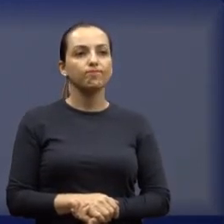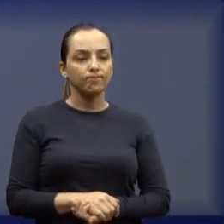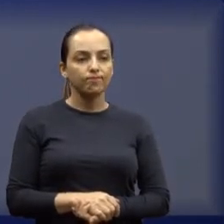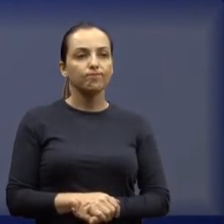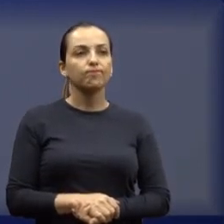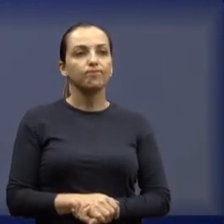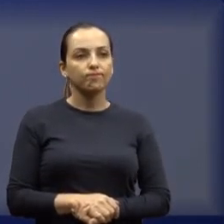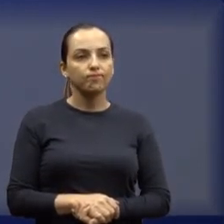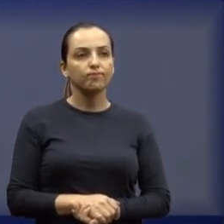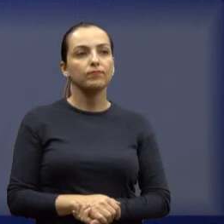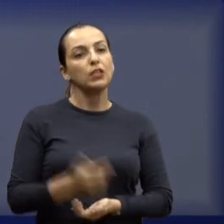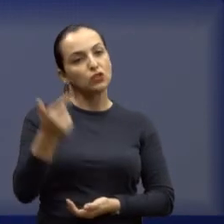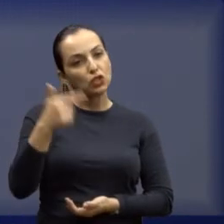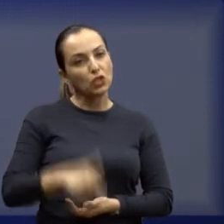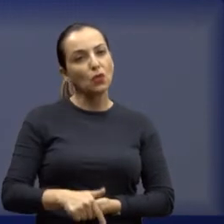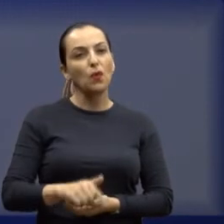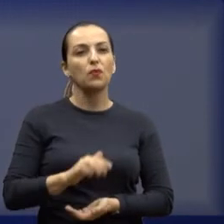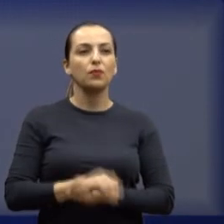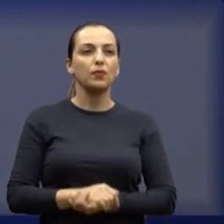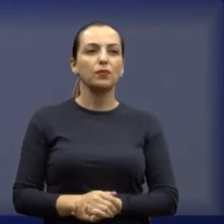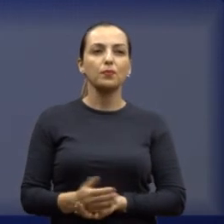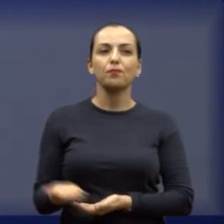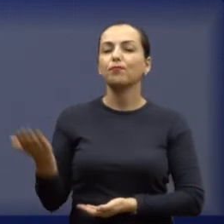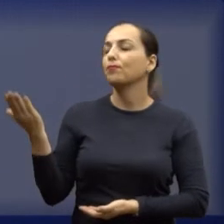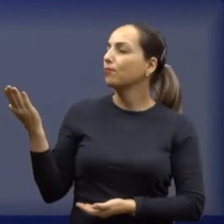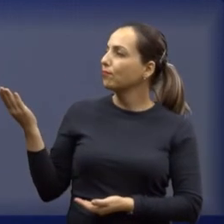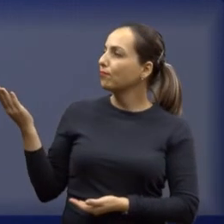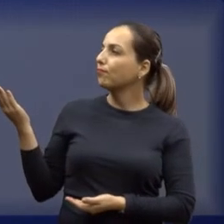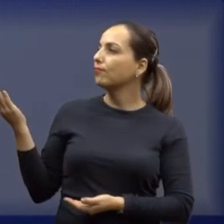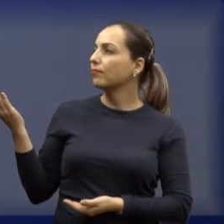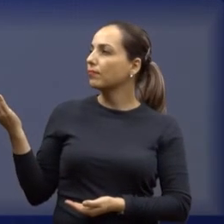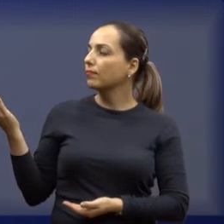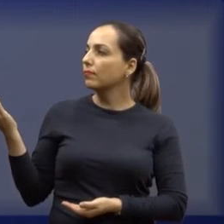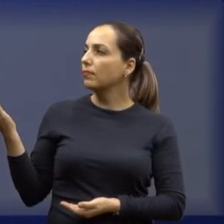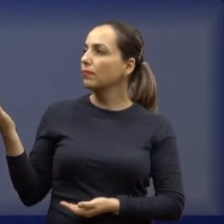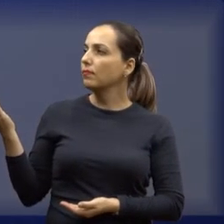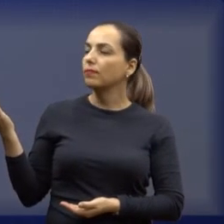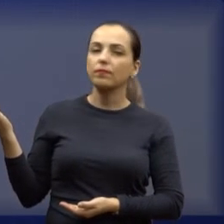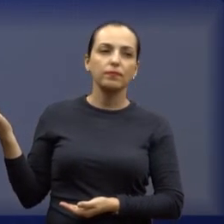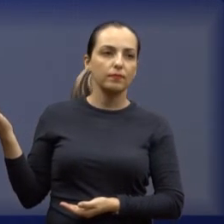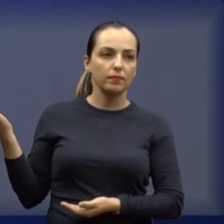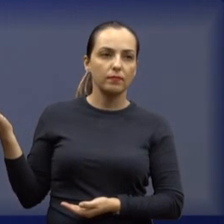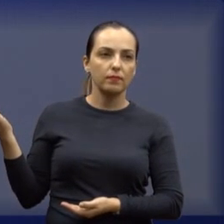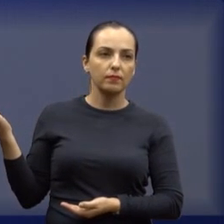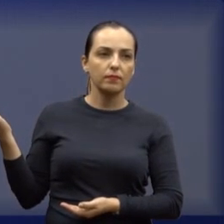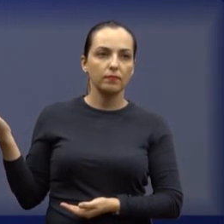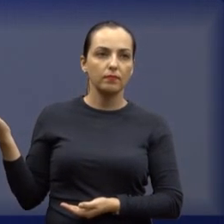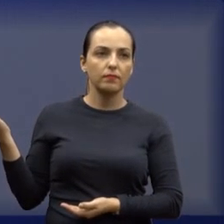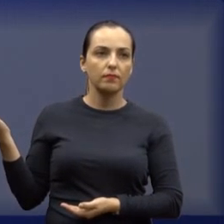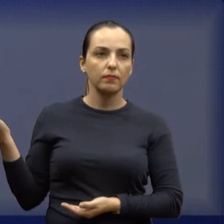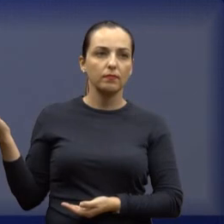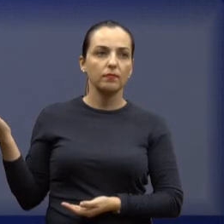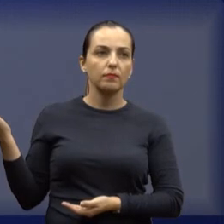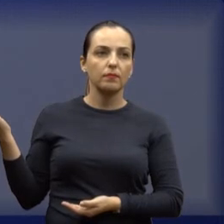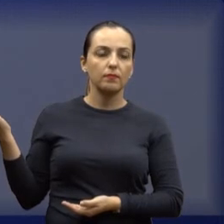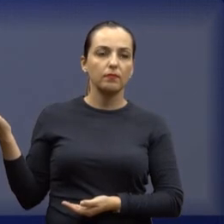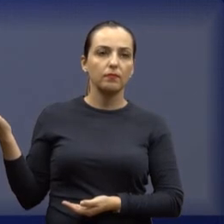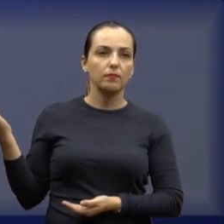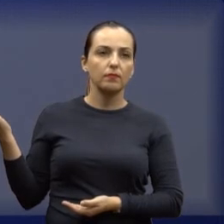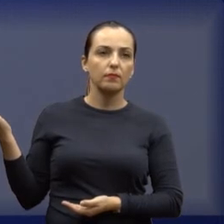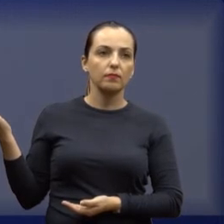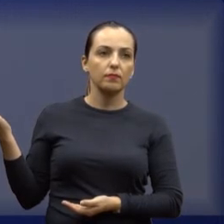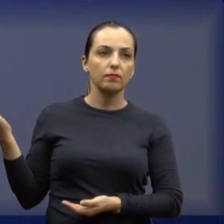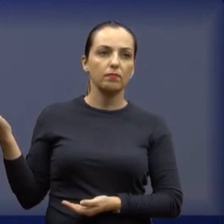2022. Próximo. Rafael de Angeles, com certeza. Olha, você é o campeão. Porque essa montagem aqui ficou muito